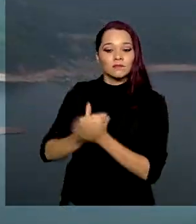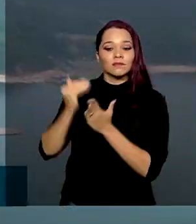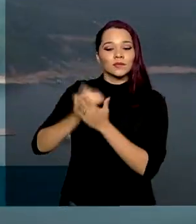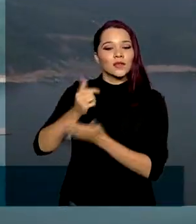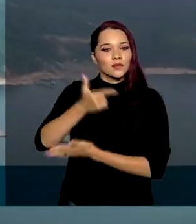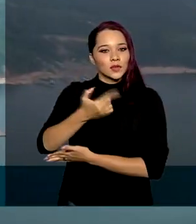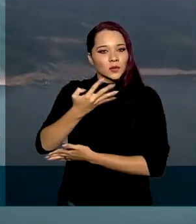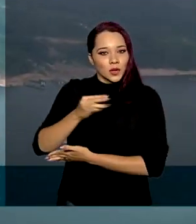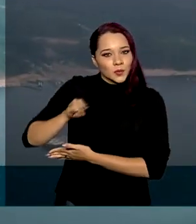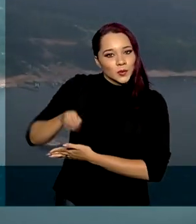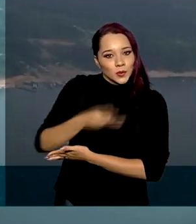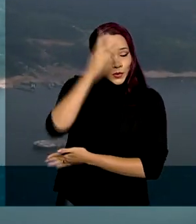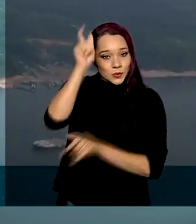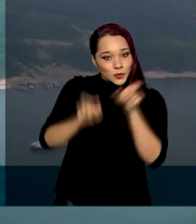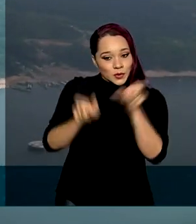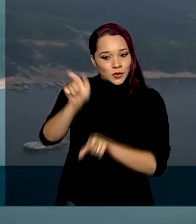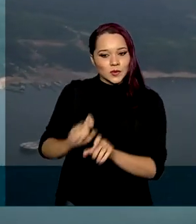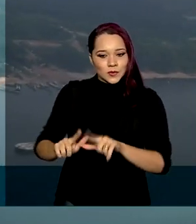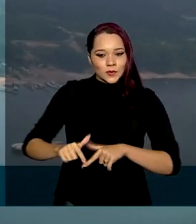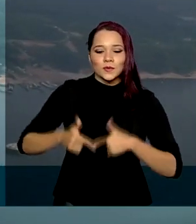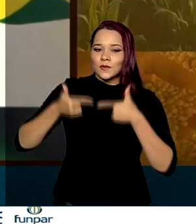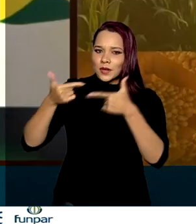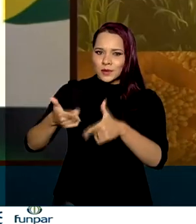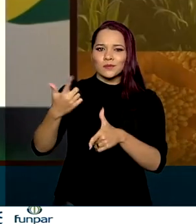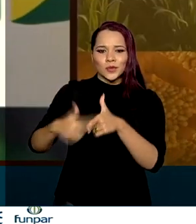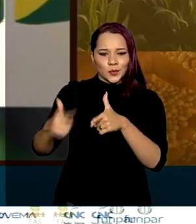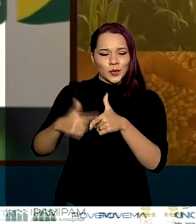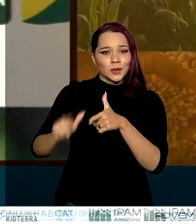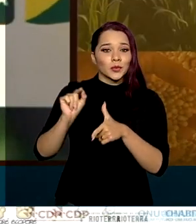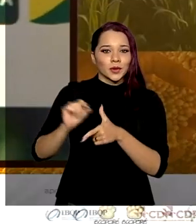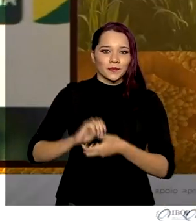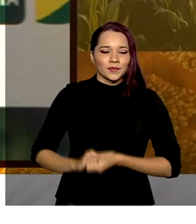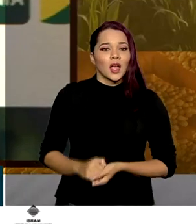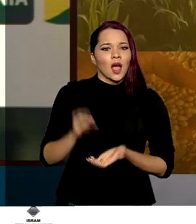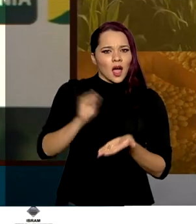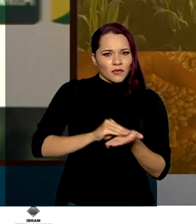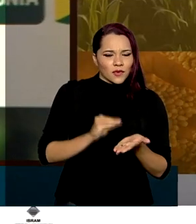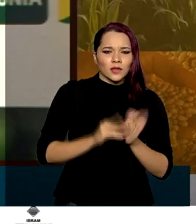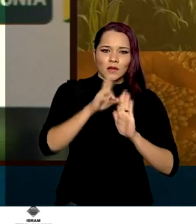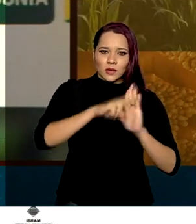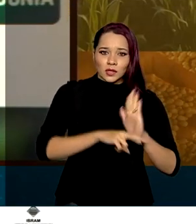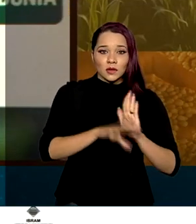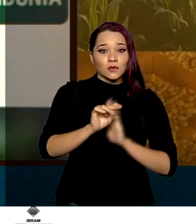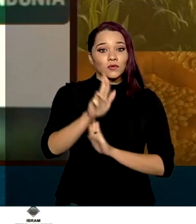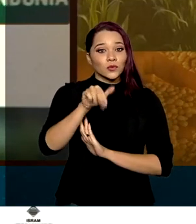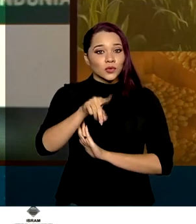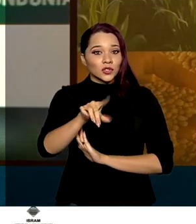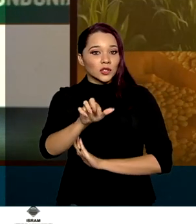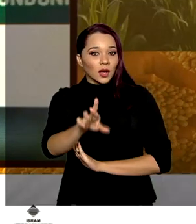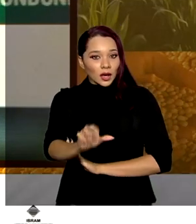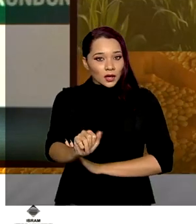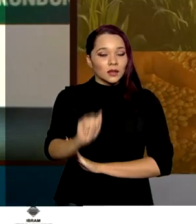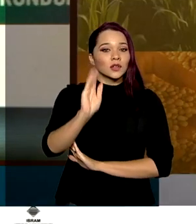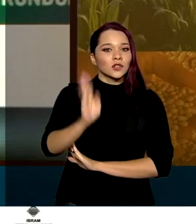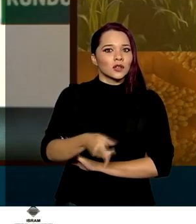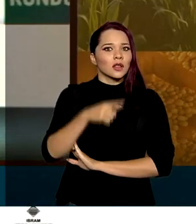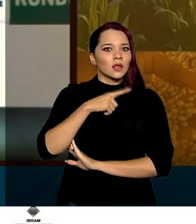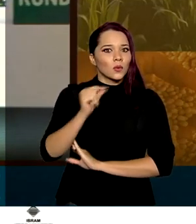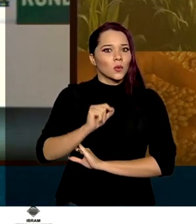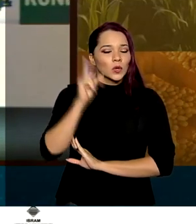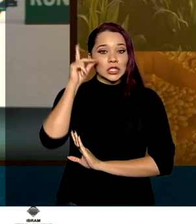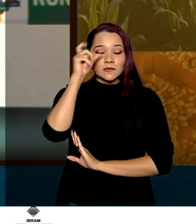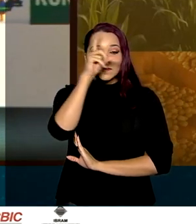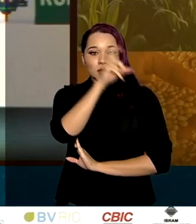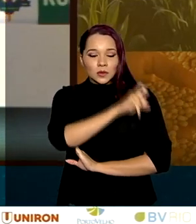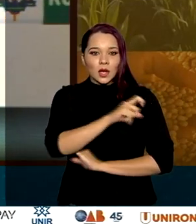24 milhões de pessoas e que enfrenta um velho problema. A falta da regularização fundiária já traz a dificuldade